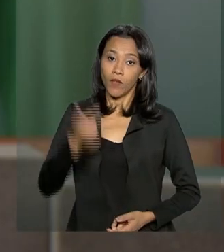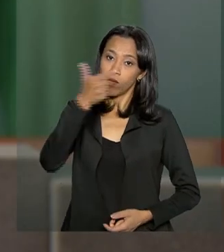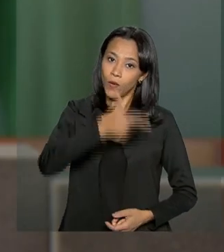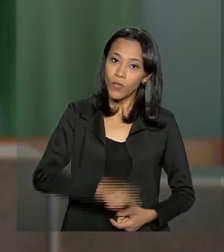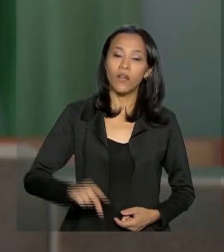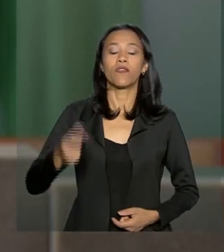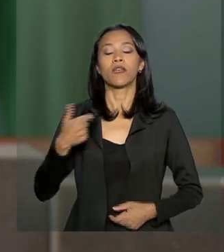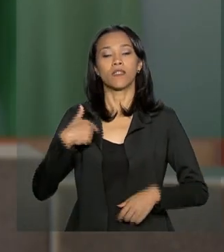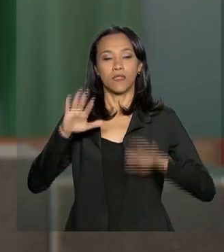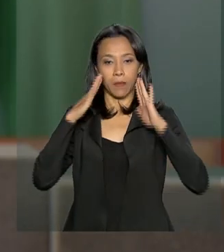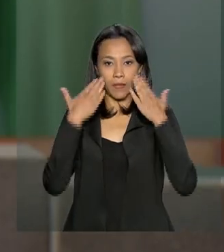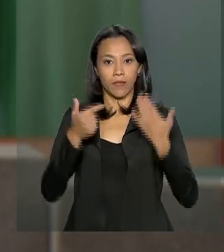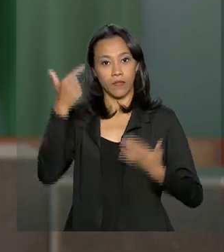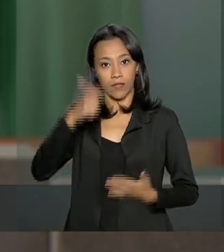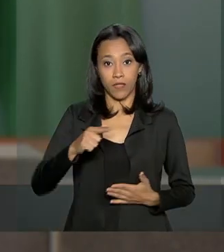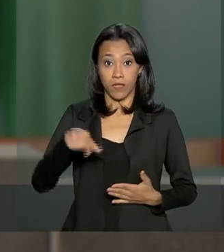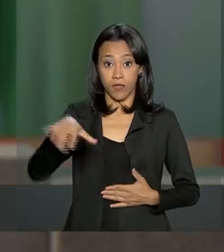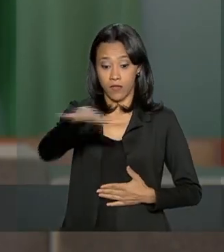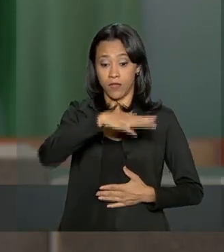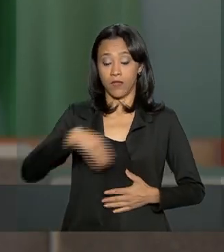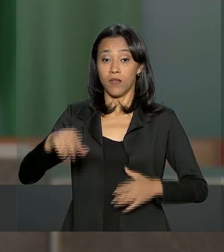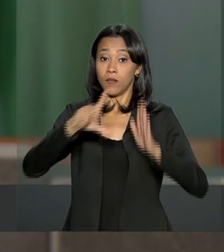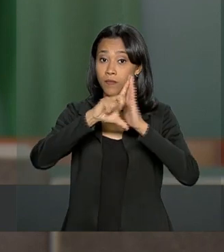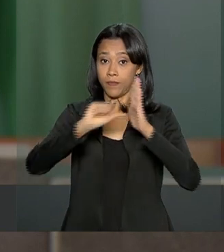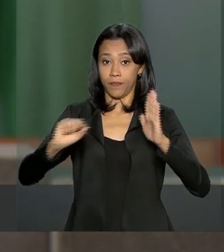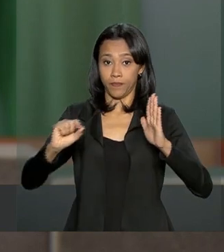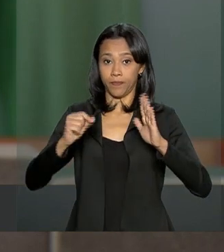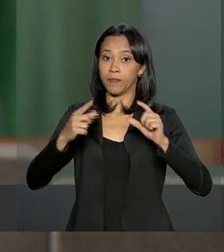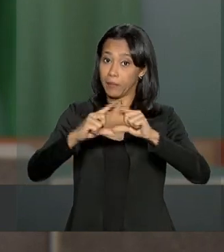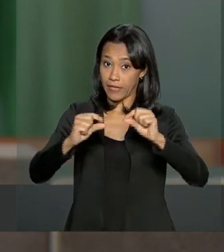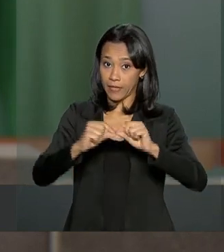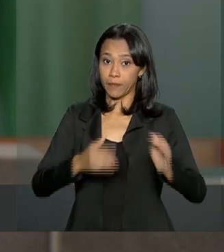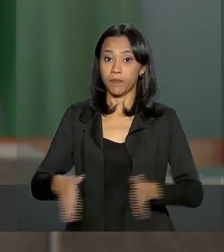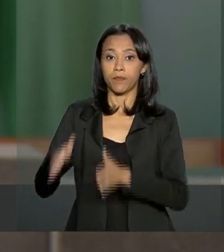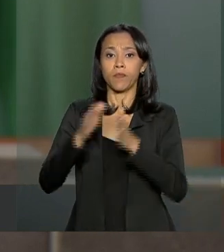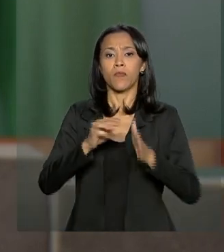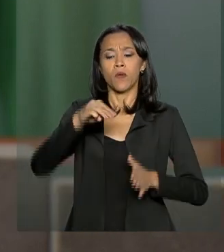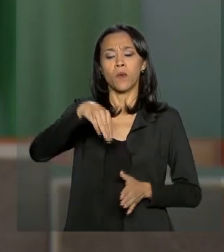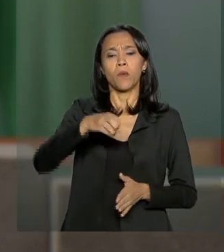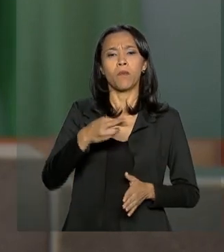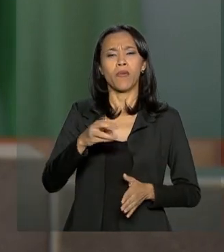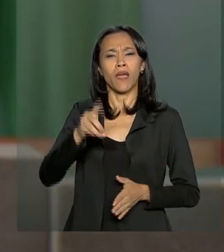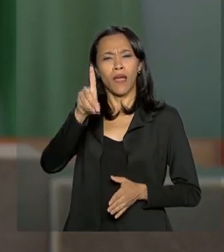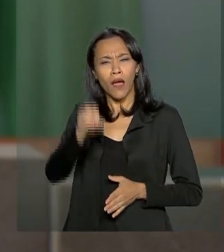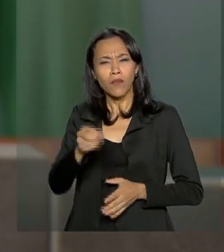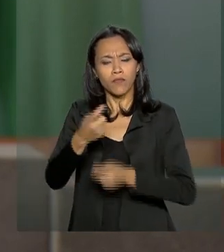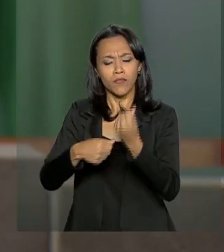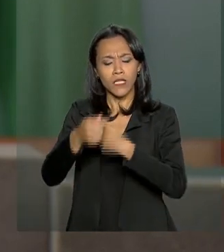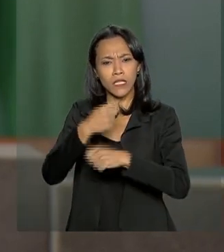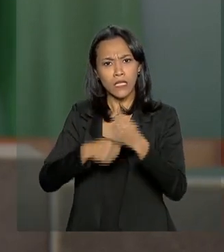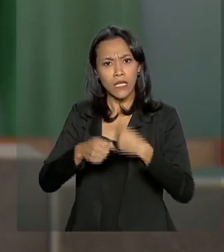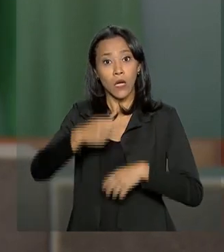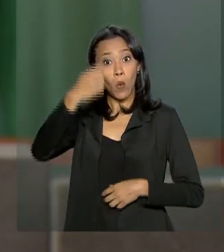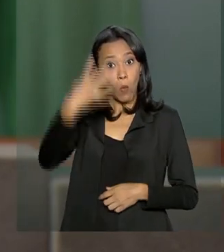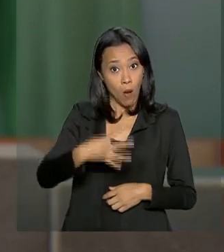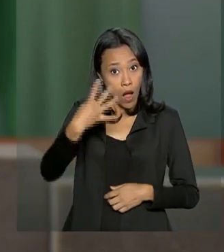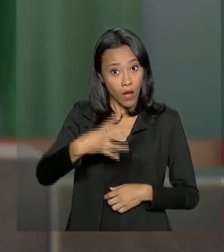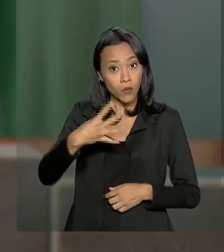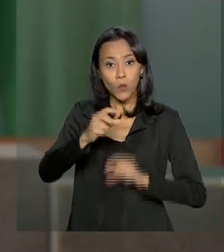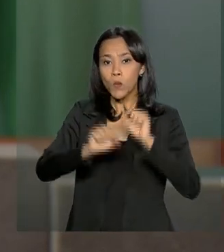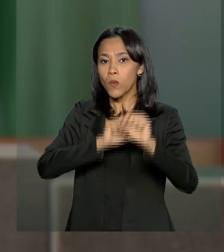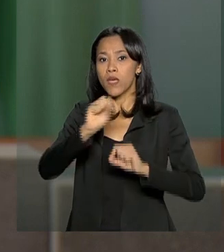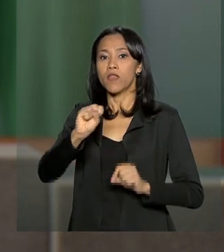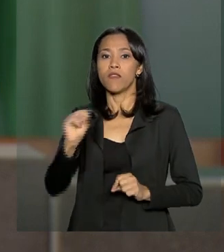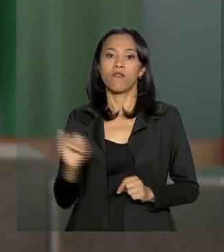a falar ao vivo do Palácio do Planalto em Brasília. O mercado financeiro reduziu pela quarta semana seguida a previsão de inflação